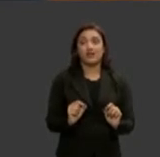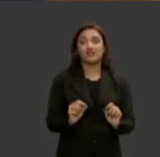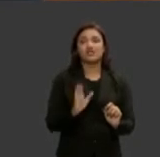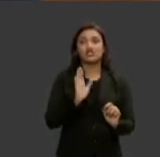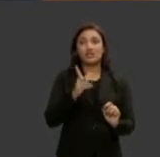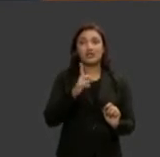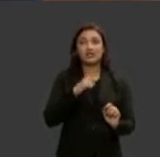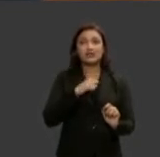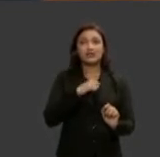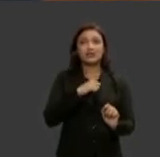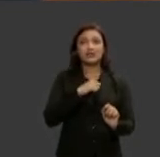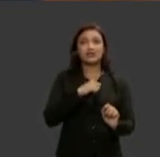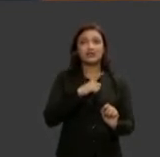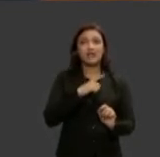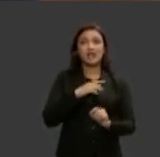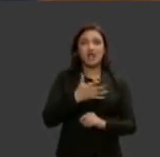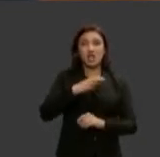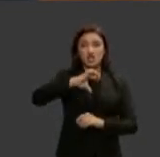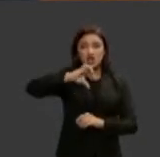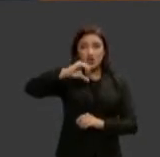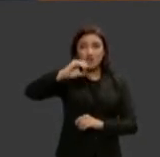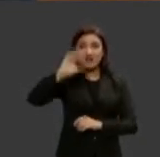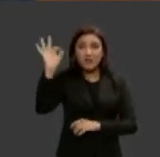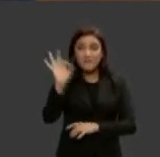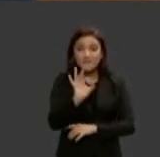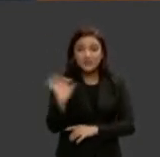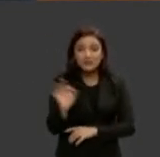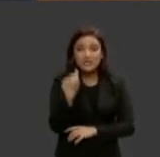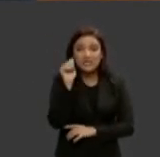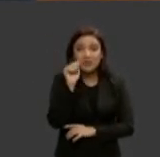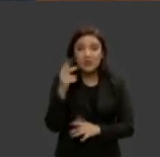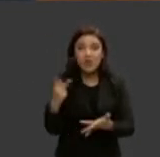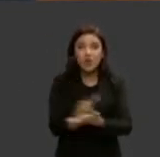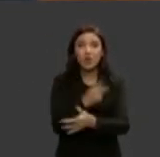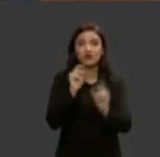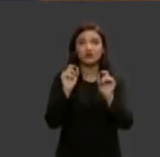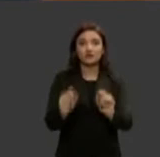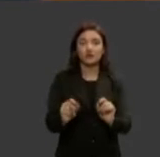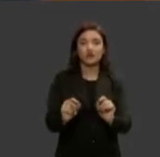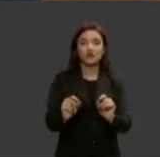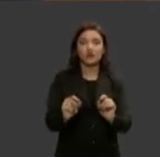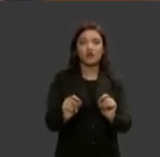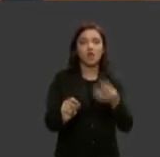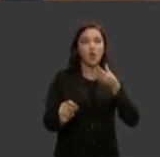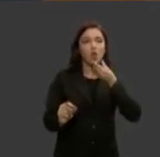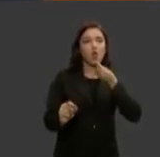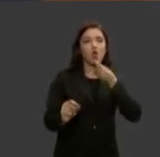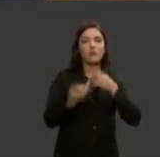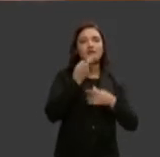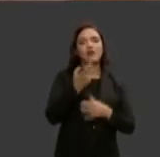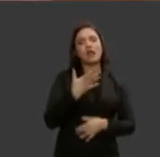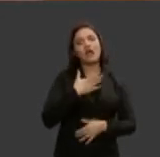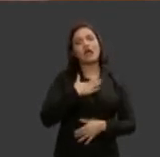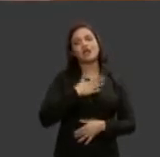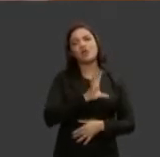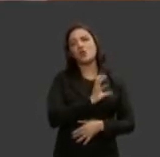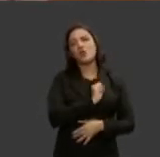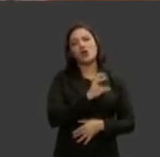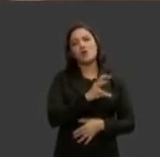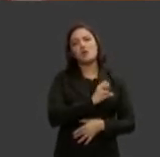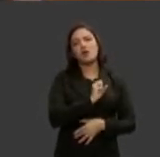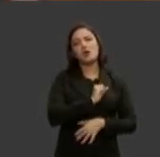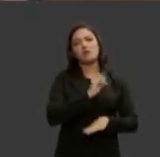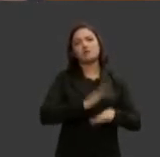que quase 90% foram mortas pelas mãos daqueles que dizem amar essas mulheres ou seja é o